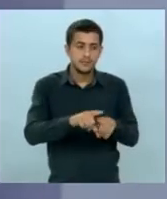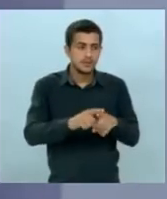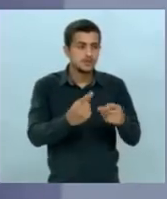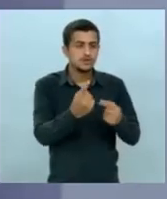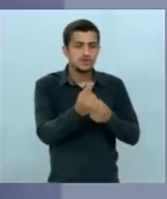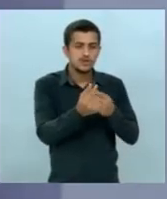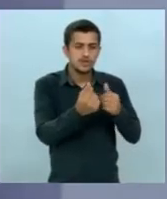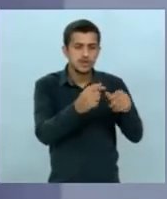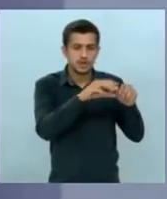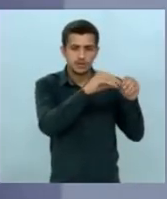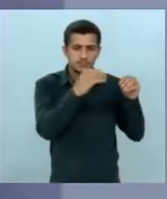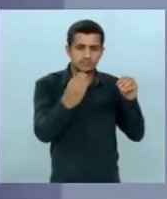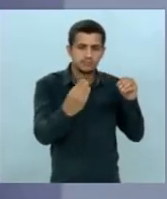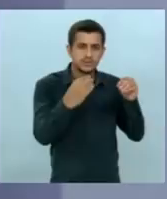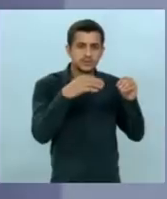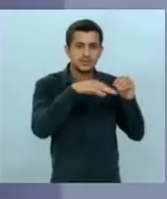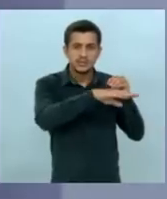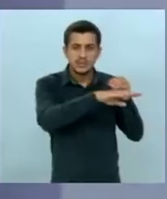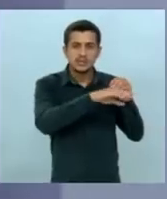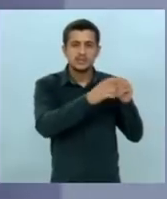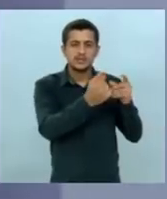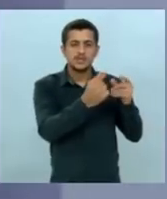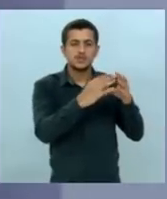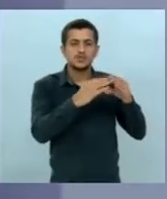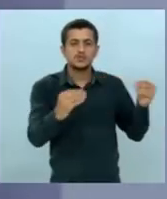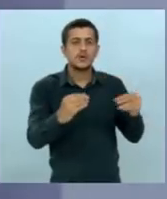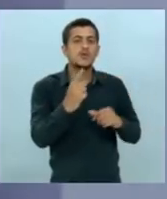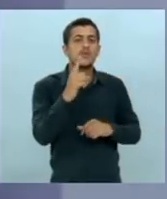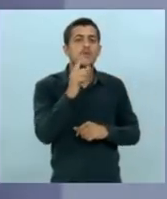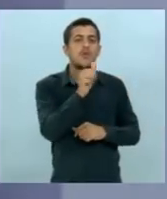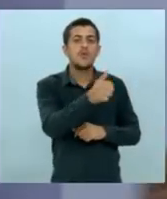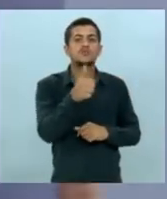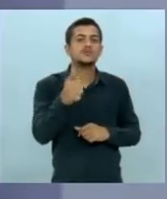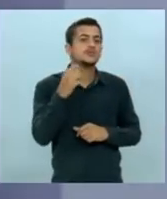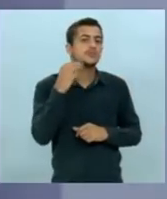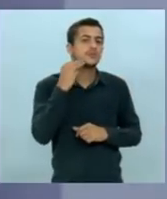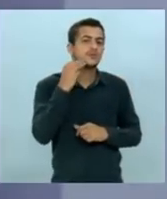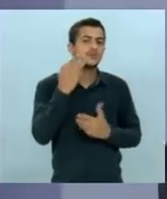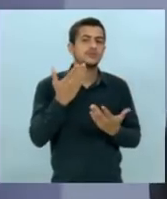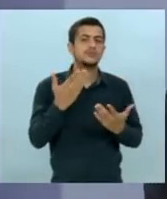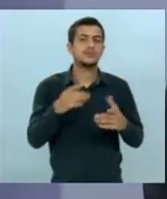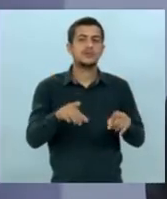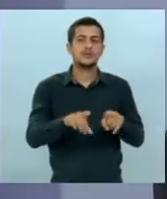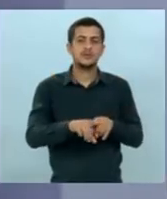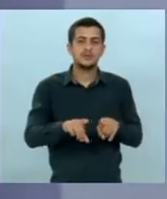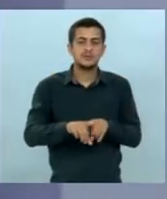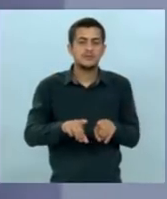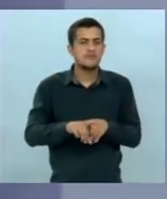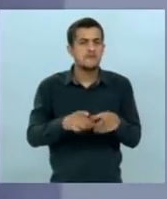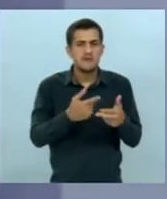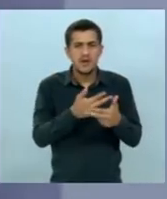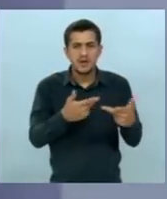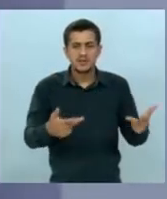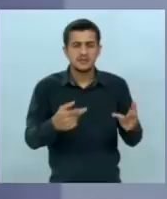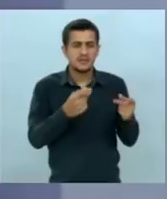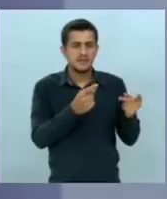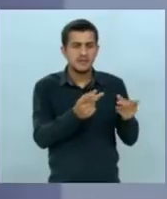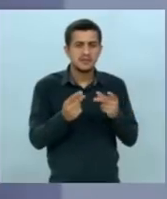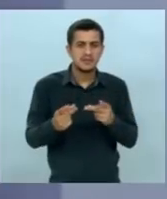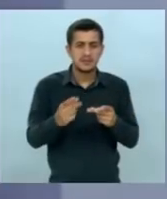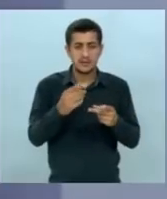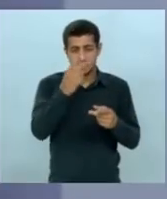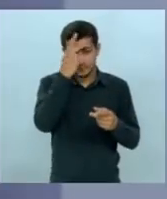sua sala que tinha um cofre sumiu 11 milhões e você não fala da rapongagem das vendas de sentença para